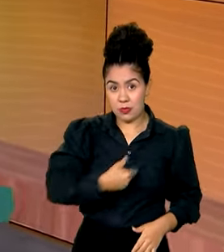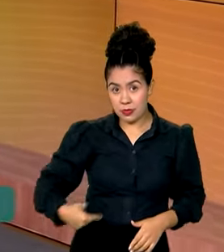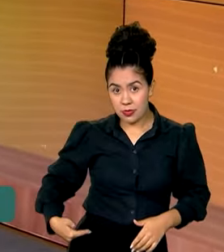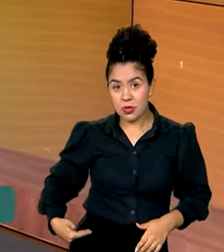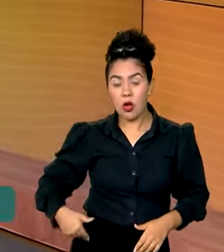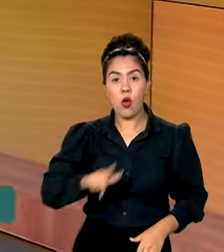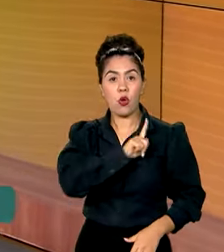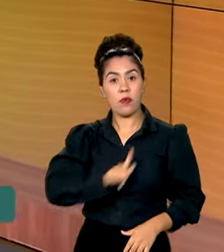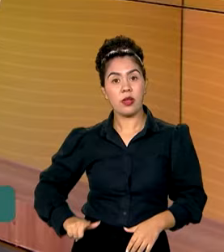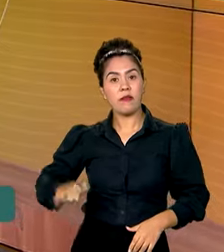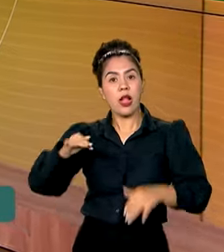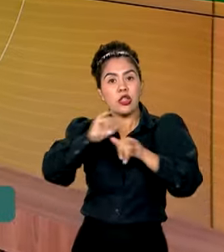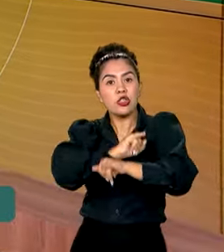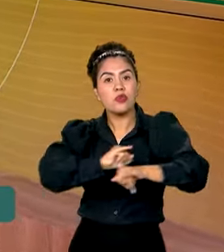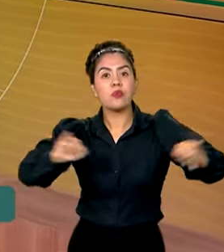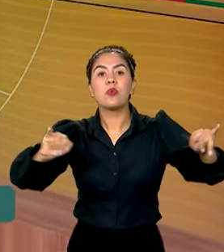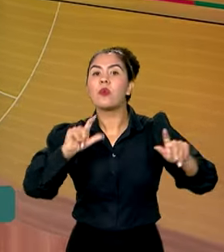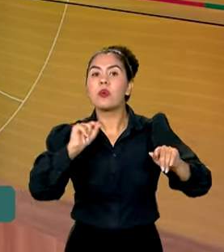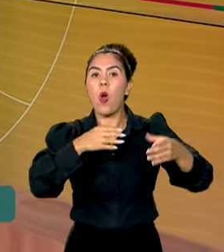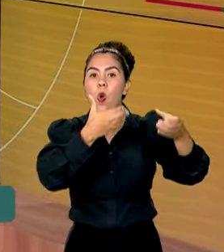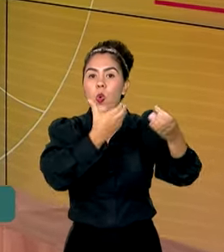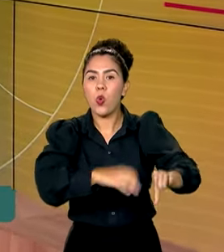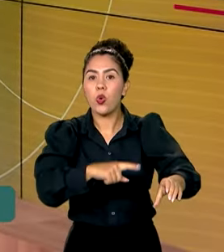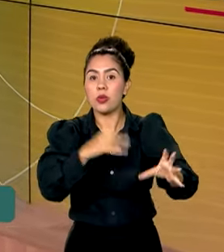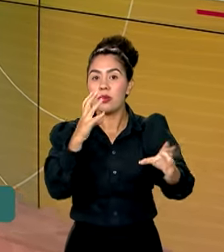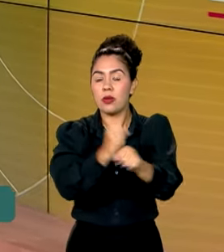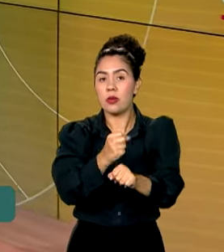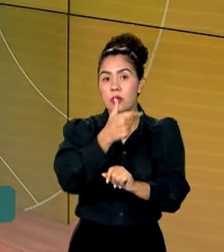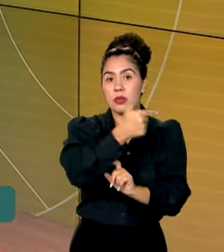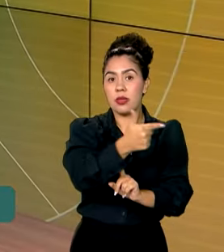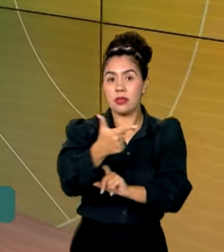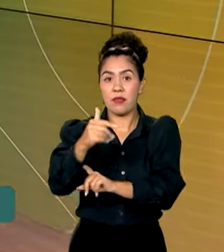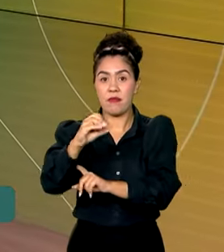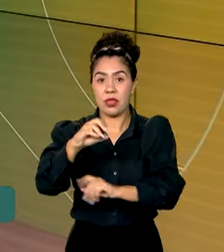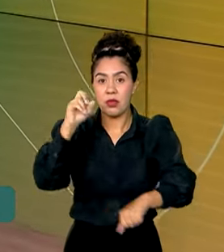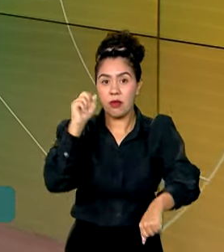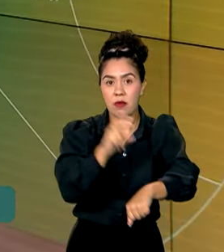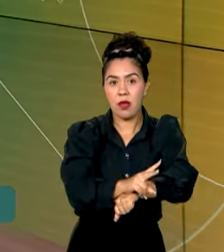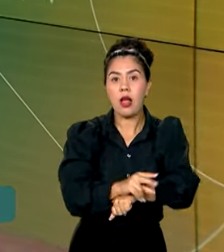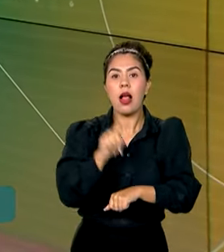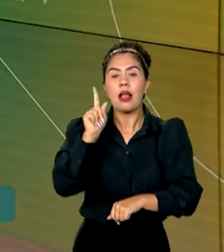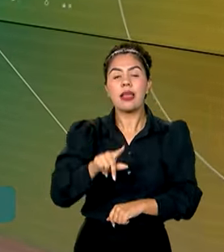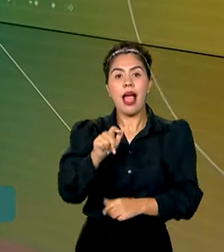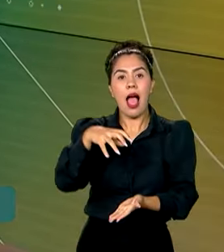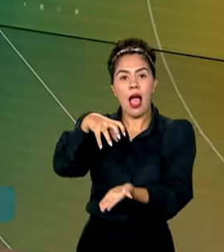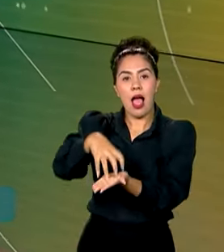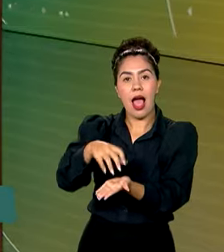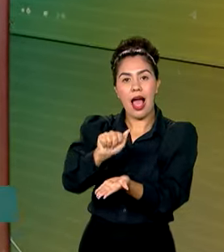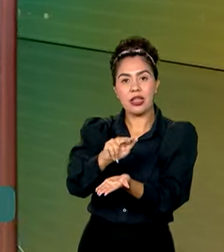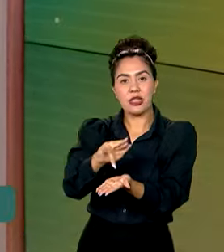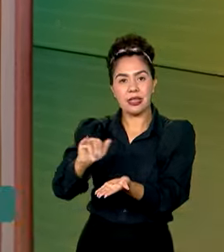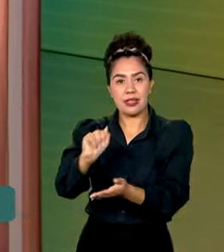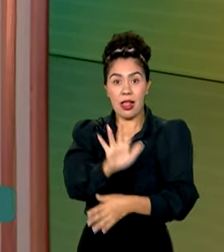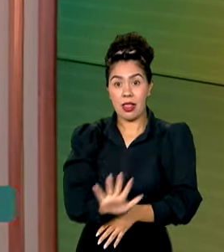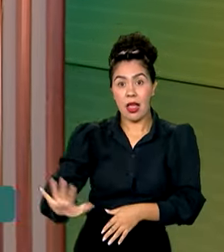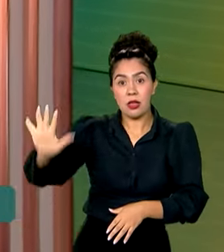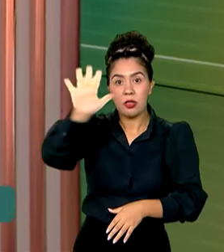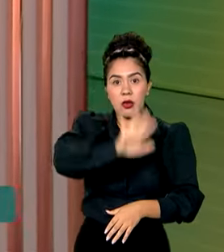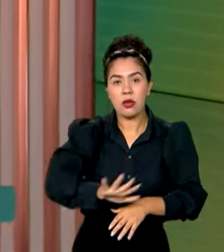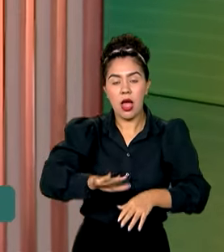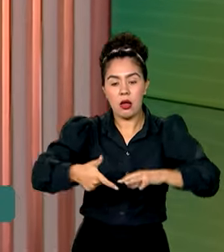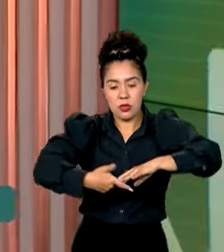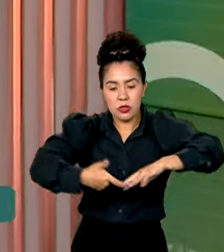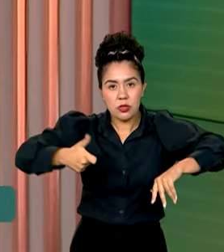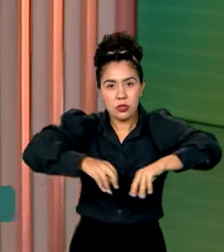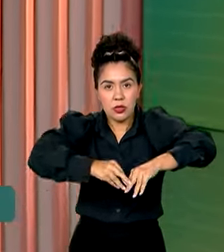federal anunciou um concurso com 220 vagas para a Agência Nacional de Mineração. Serão abertas 180 vagas